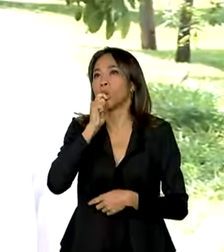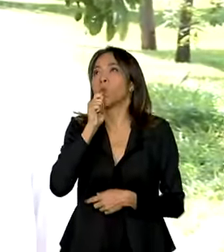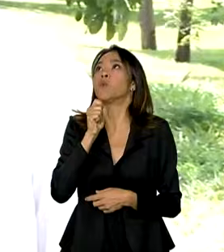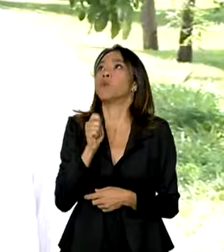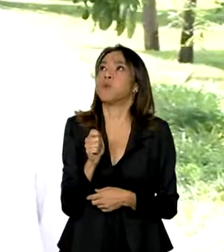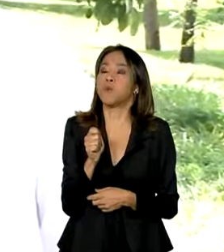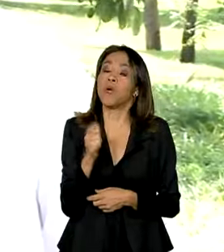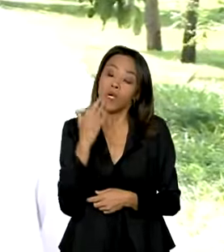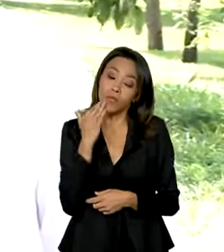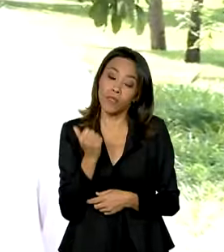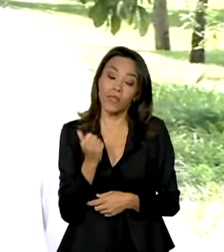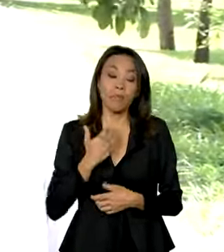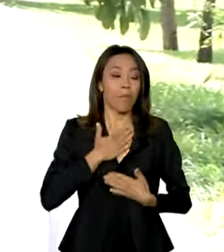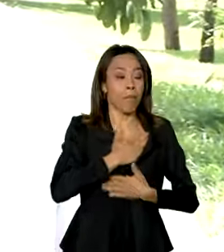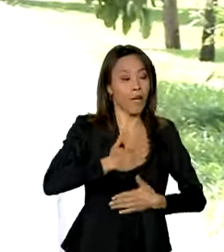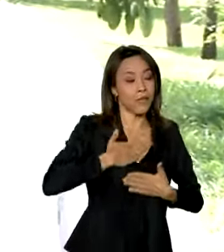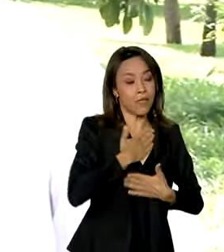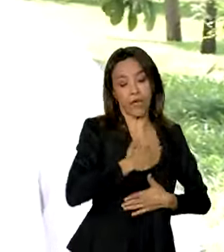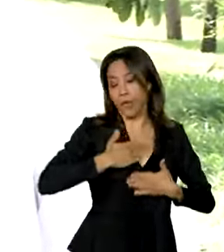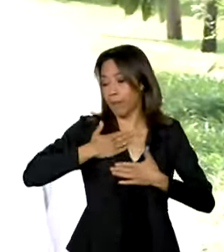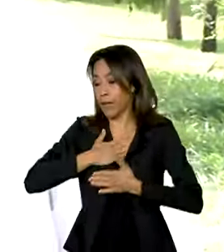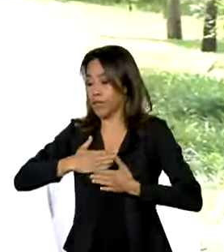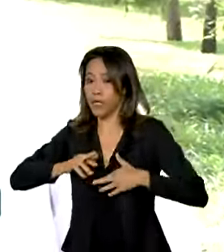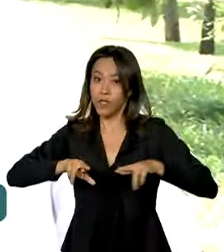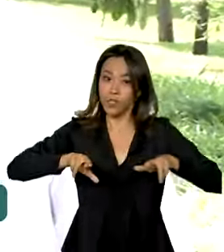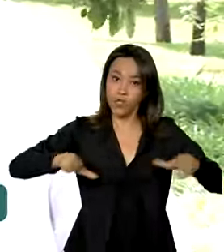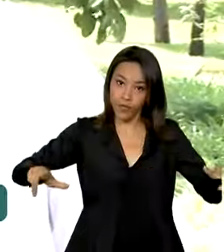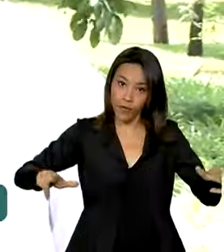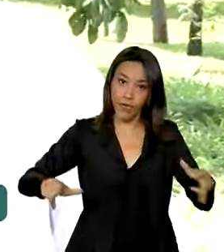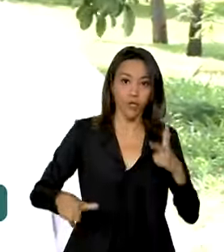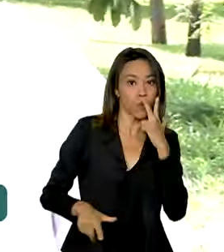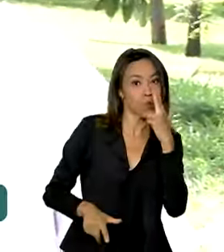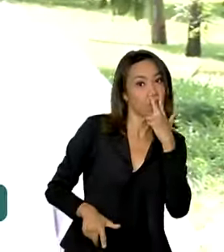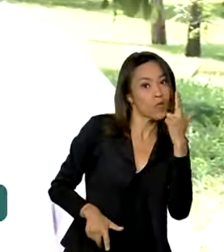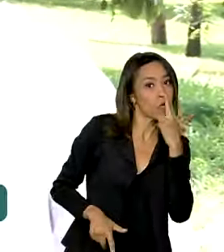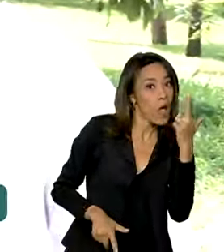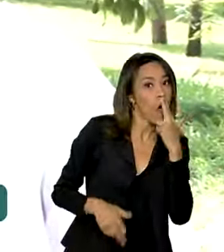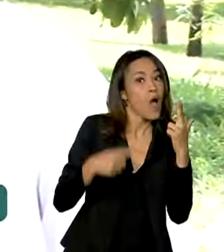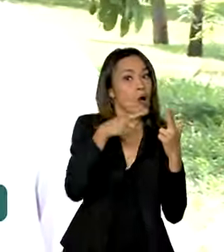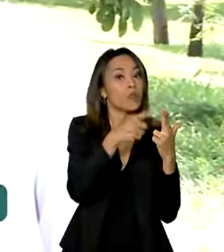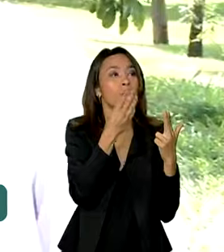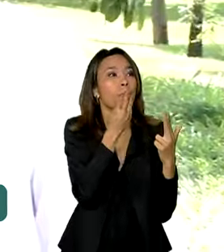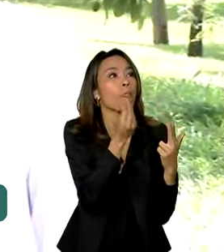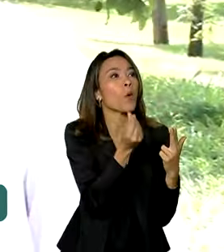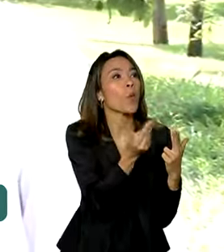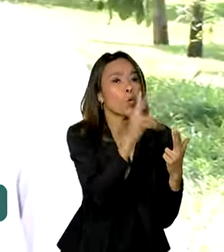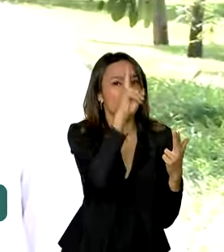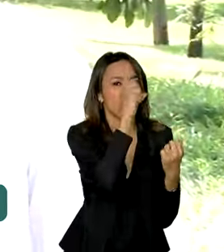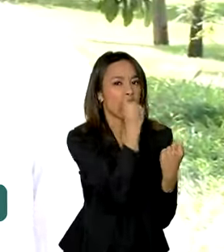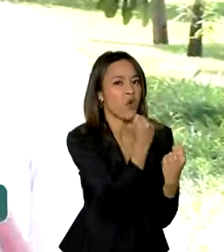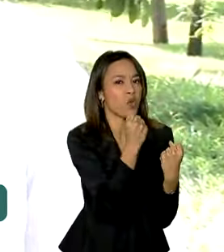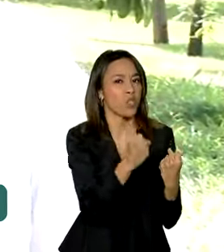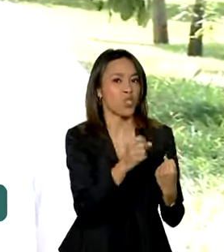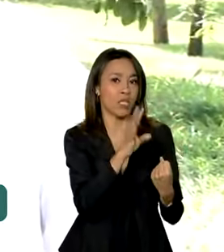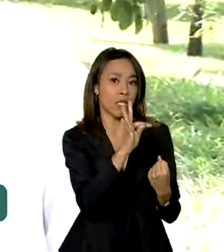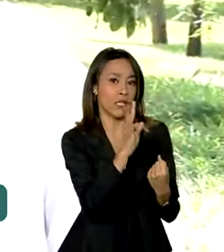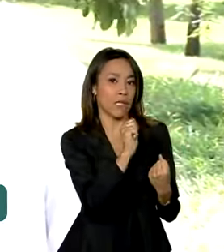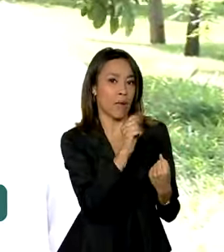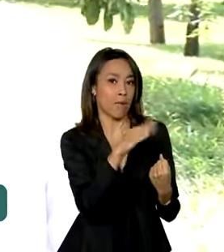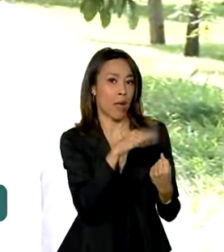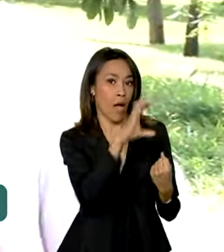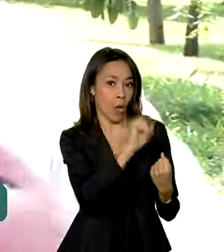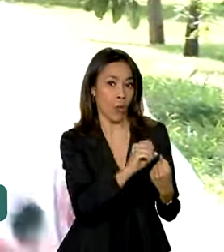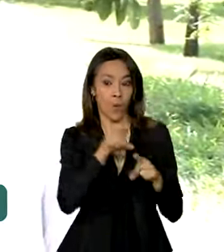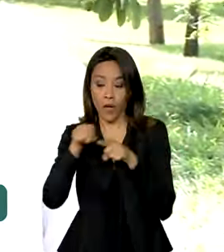Ambos vão causar prazeres de maneira diferente, apesar de usarem substâncias parecidas. O cigarro vai ter um gosto mais forte de tabaco, esse aqui já nem